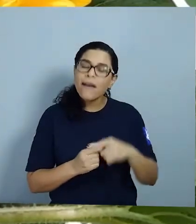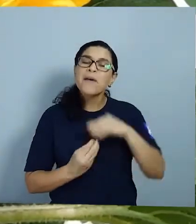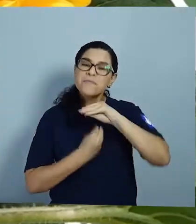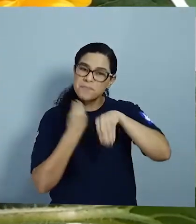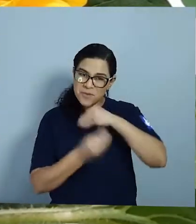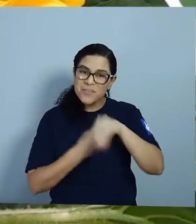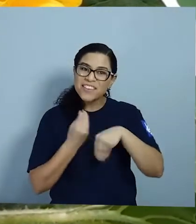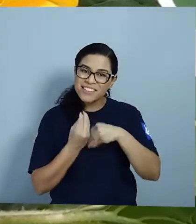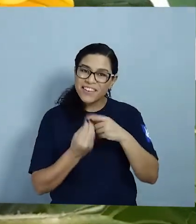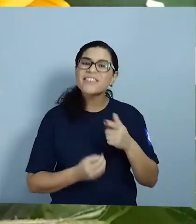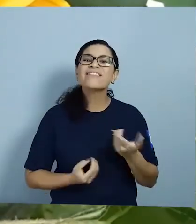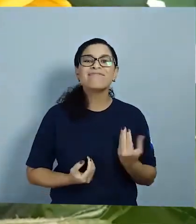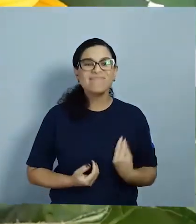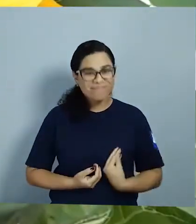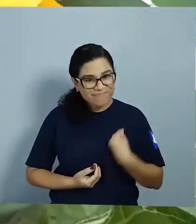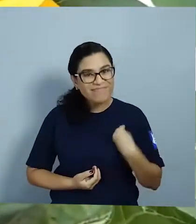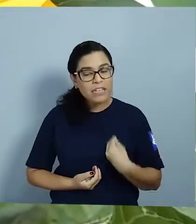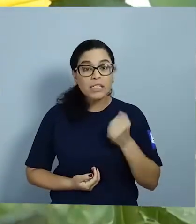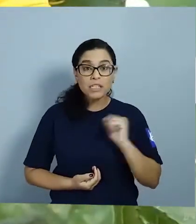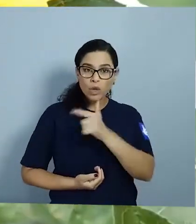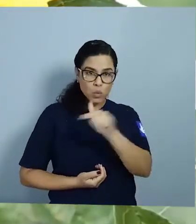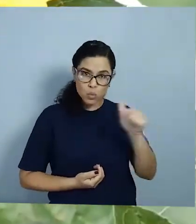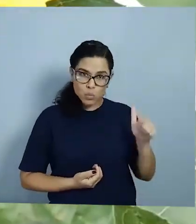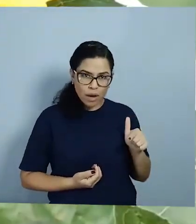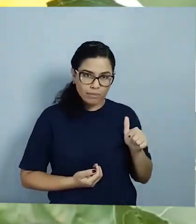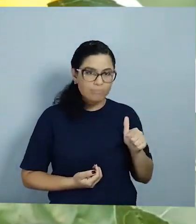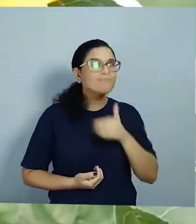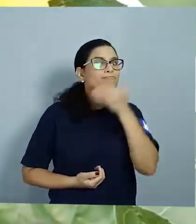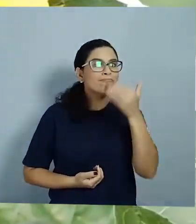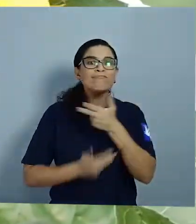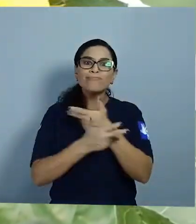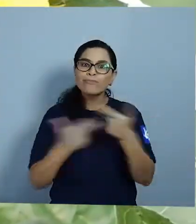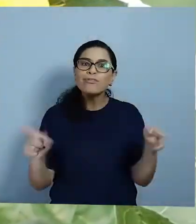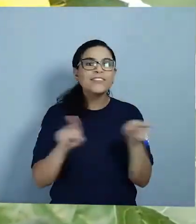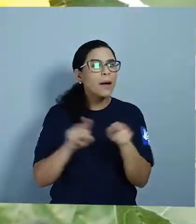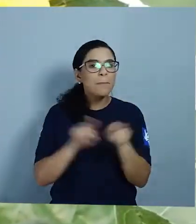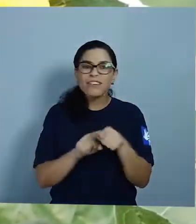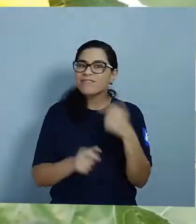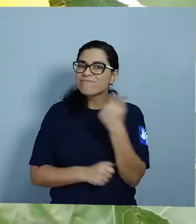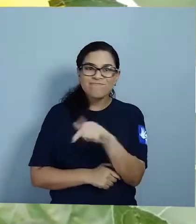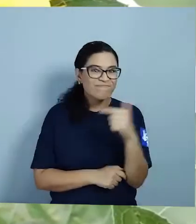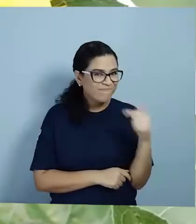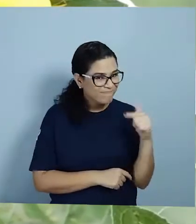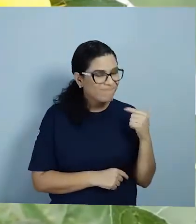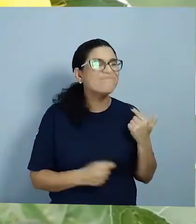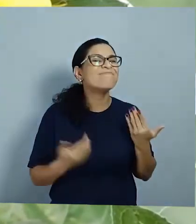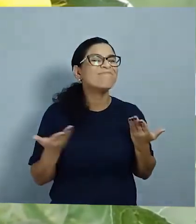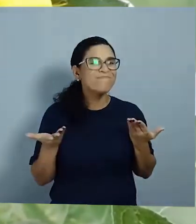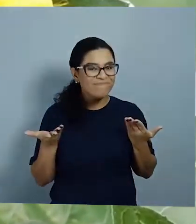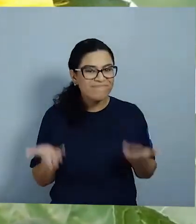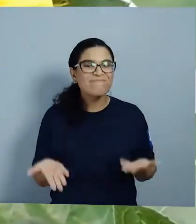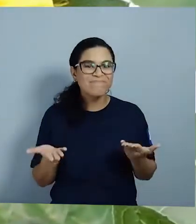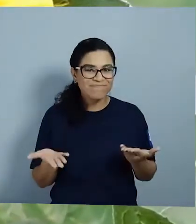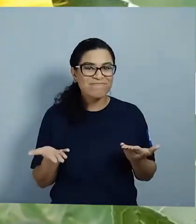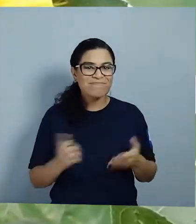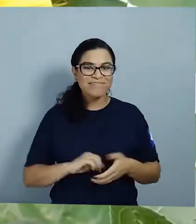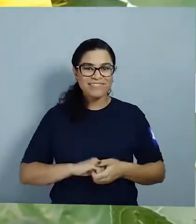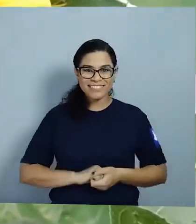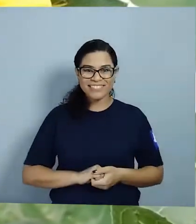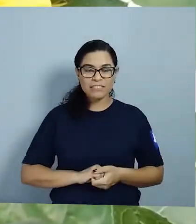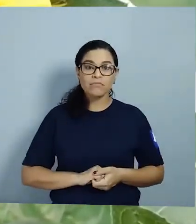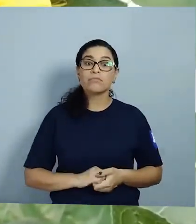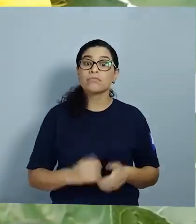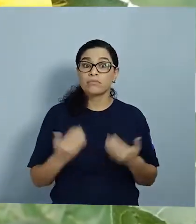Por conta disso É, porque se não tivesse essa mistura Desses pedacinhos que elas carregam em suas patinhas Não teríamos